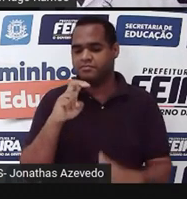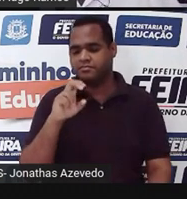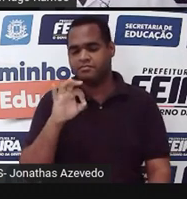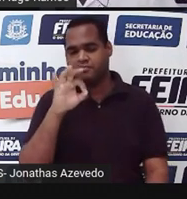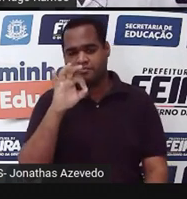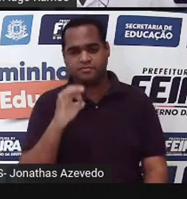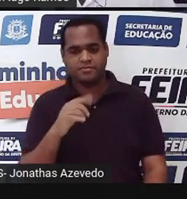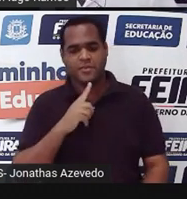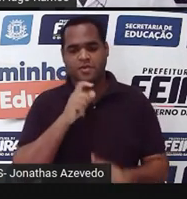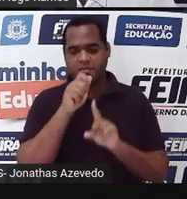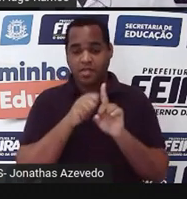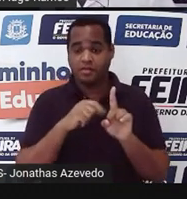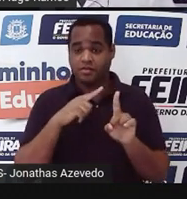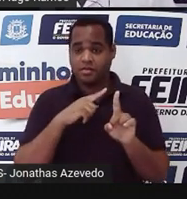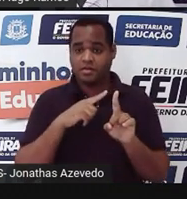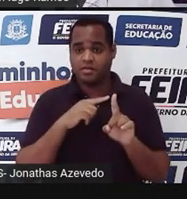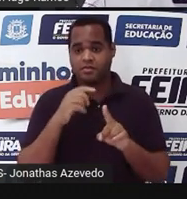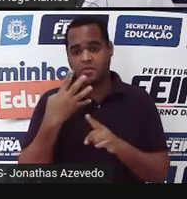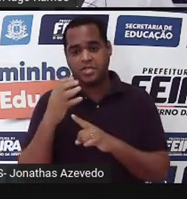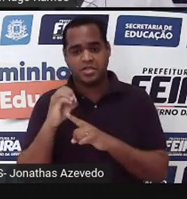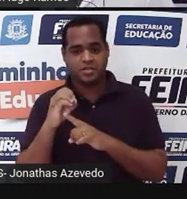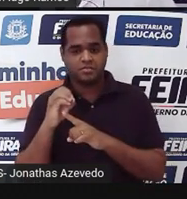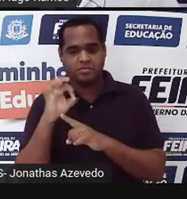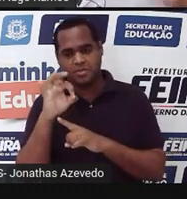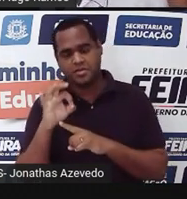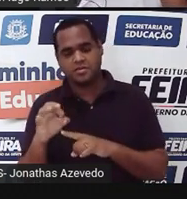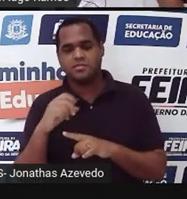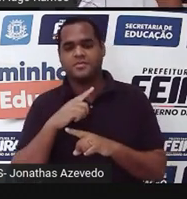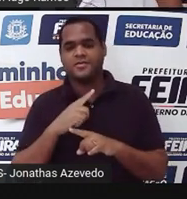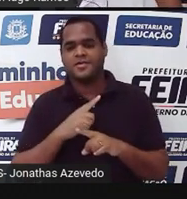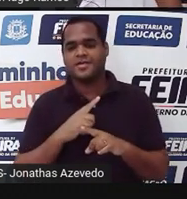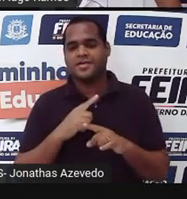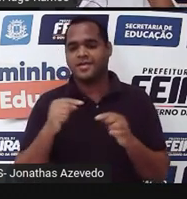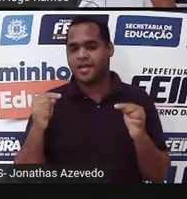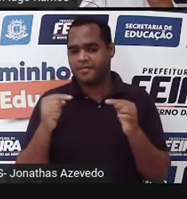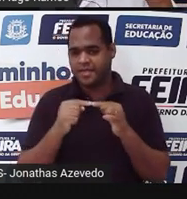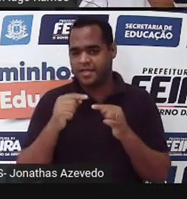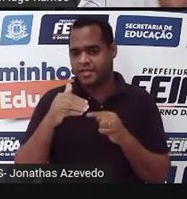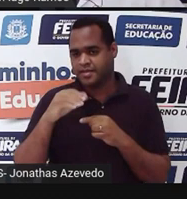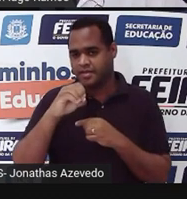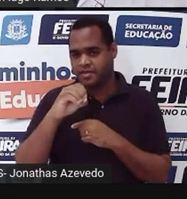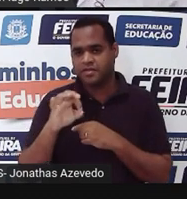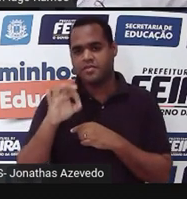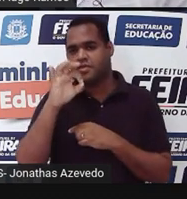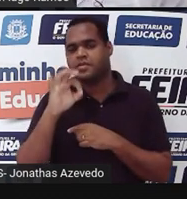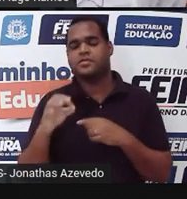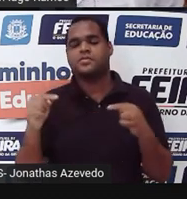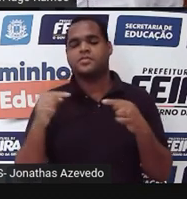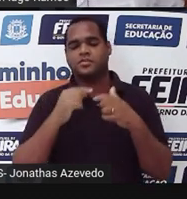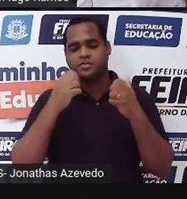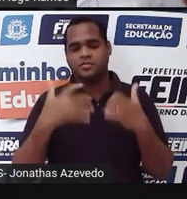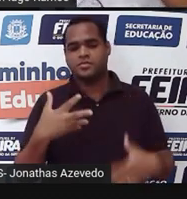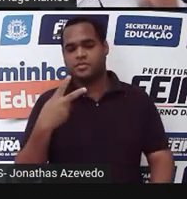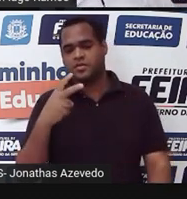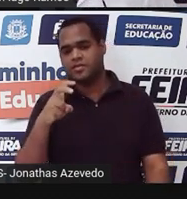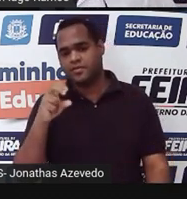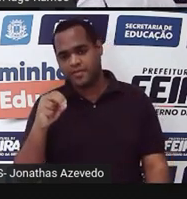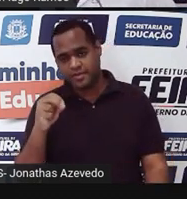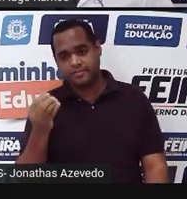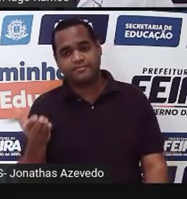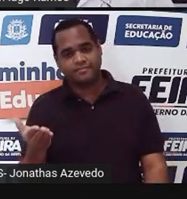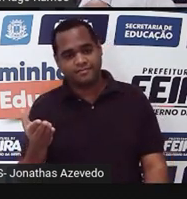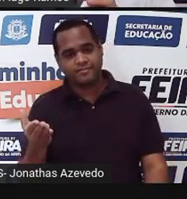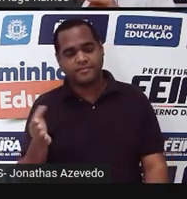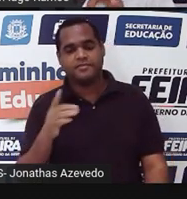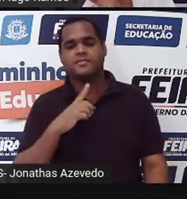mês aumentou 10% e no outro 40%. Tá? Porque esse 10%, o primeiro, é em 250 e